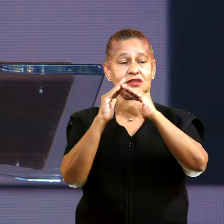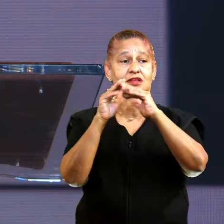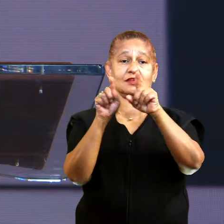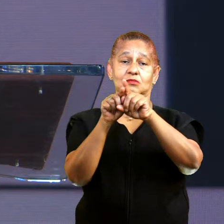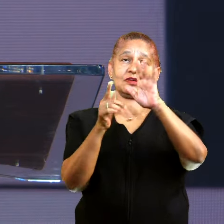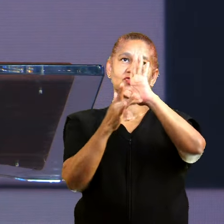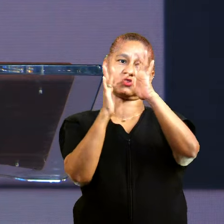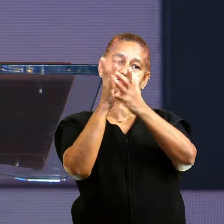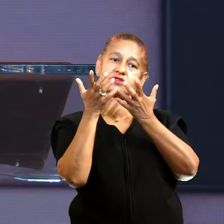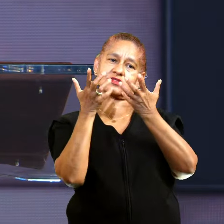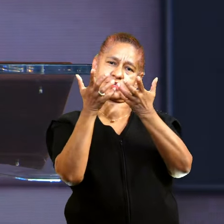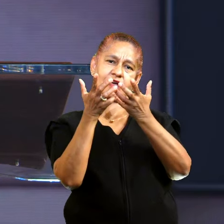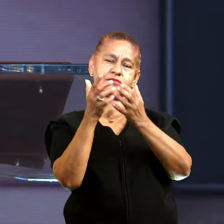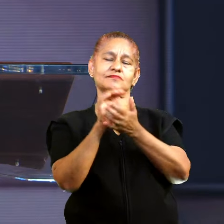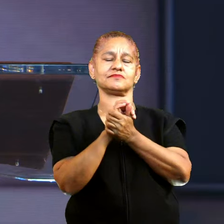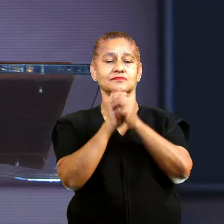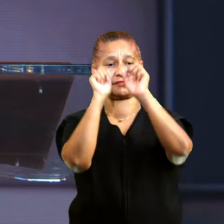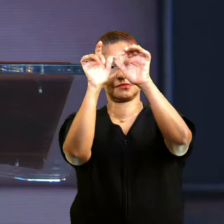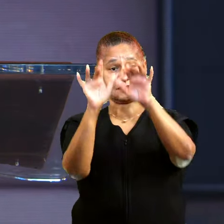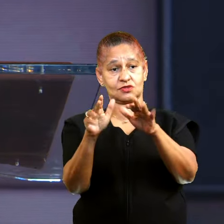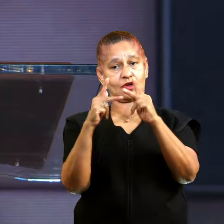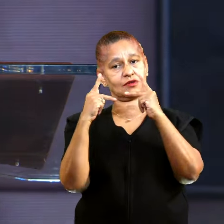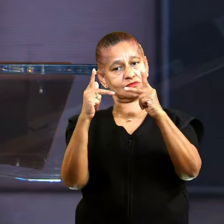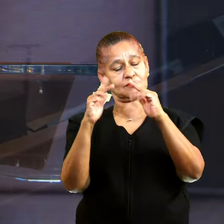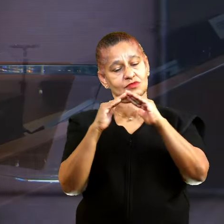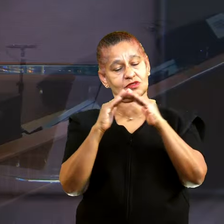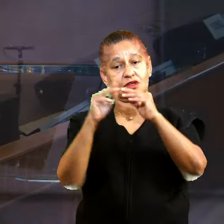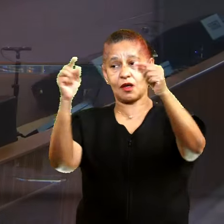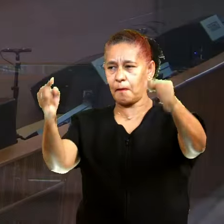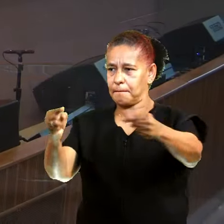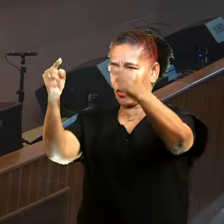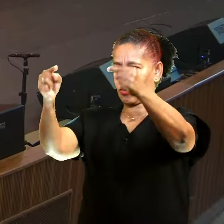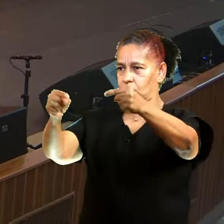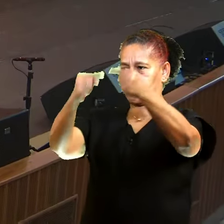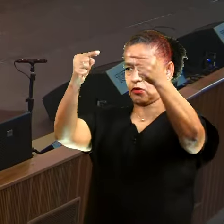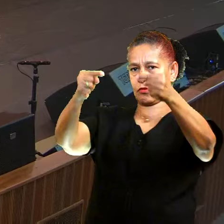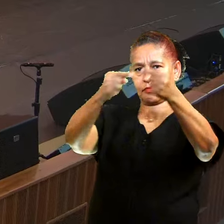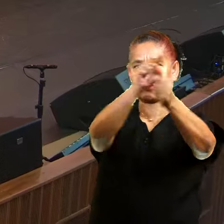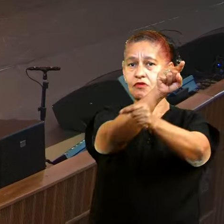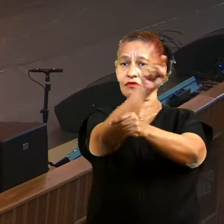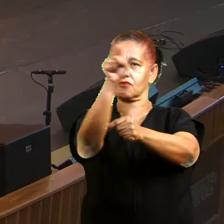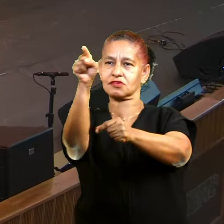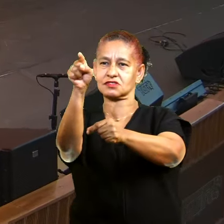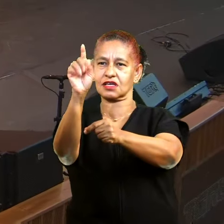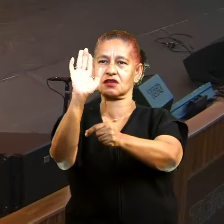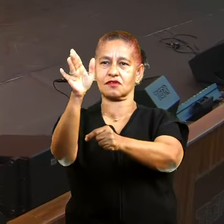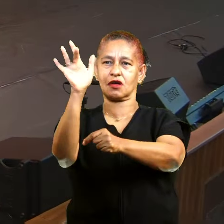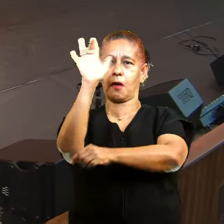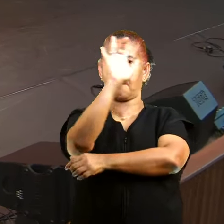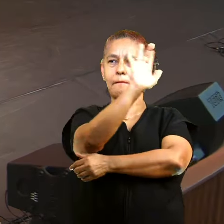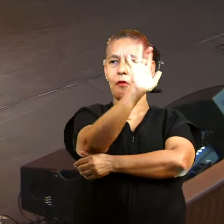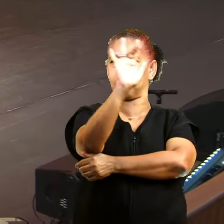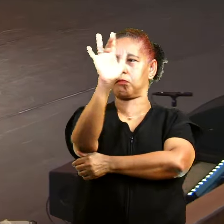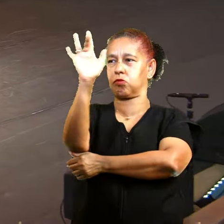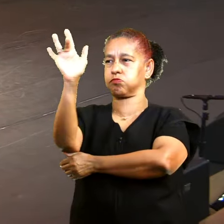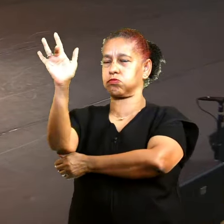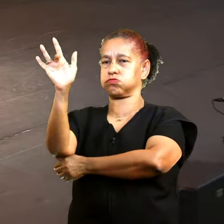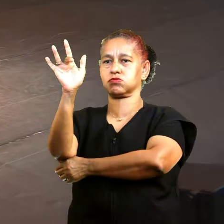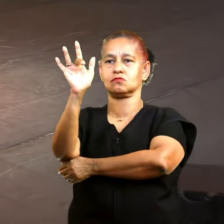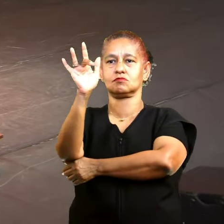quer fazer isso e eu quero desafiar você que foi ministrado nessa manhã.